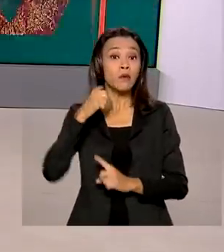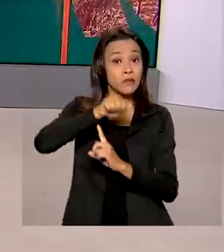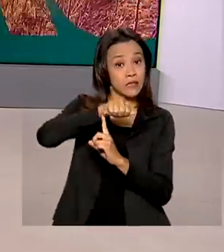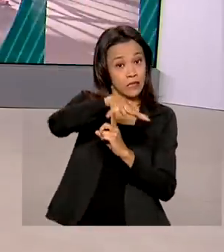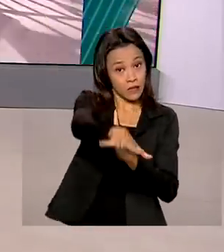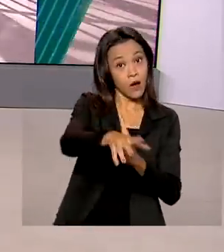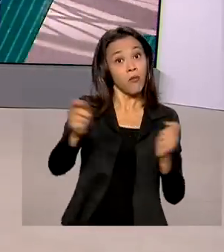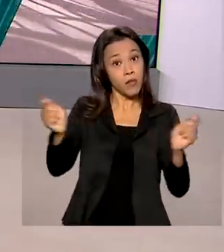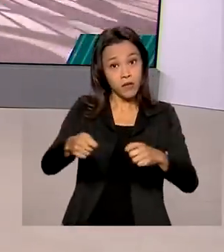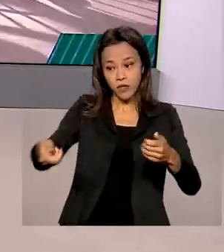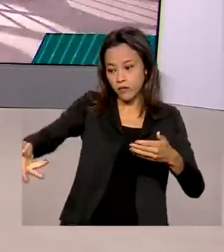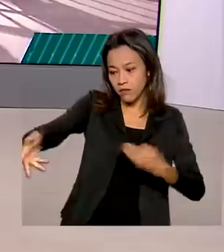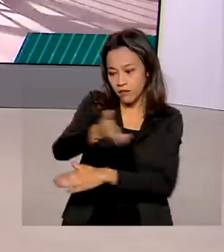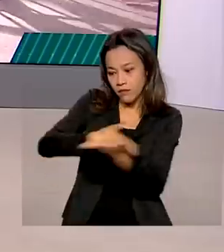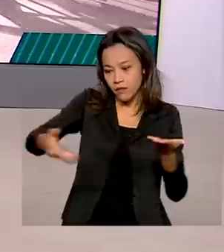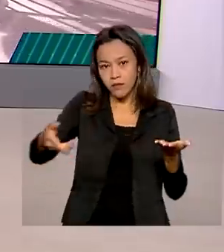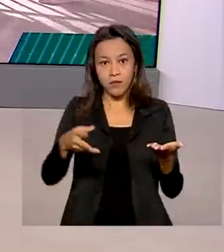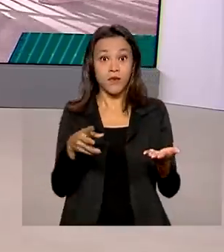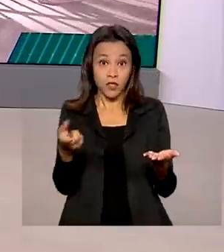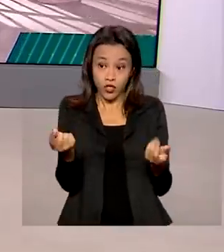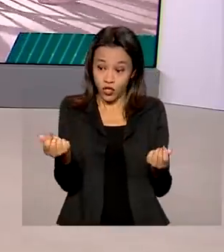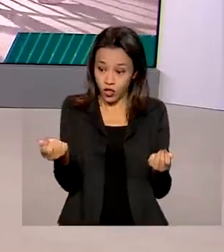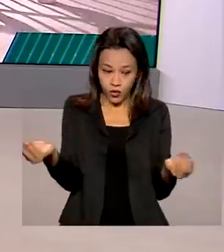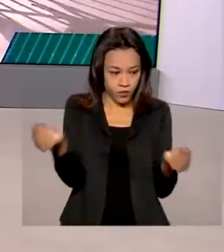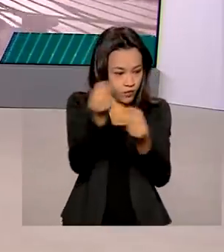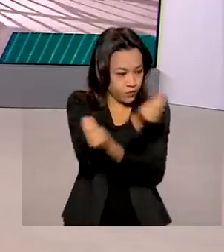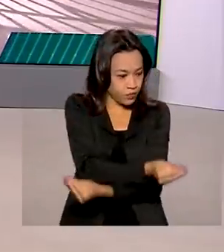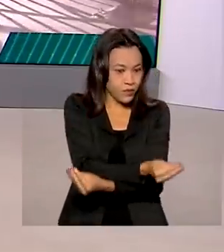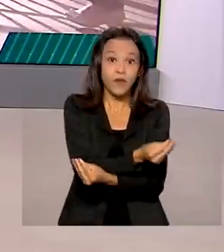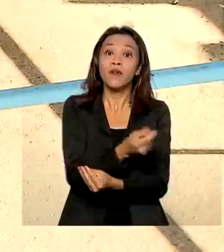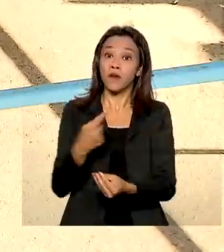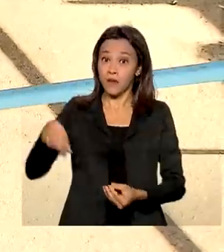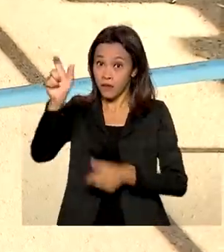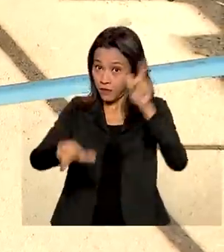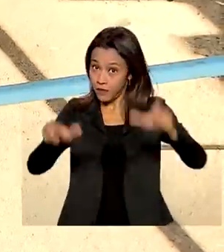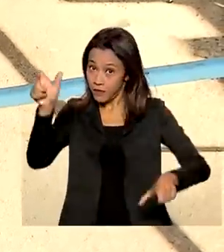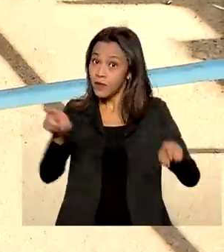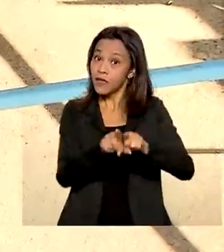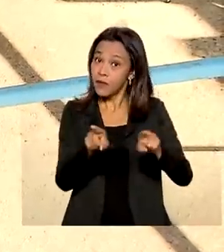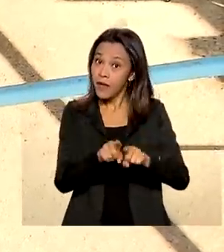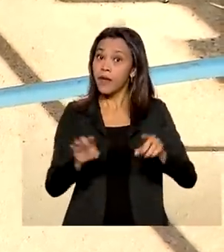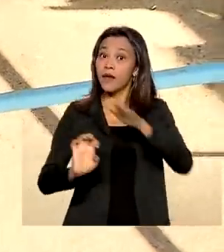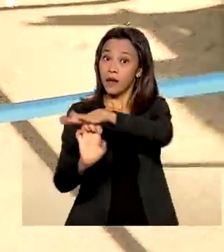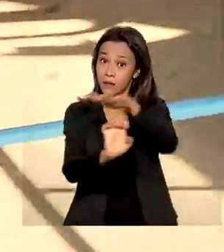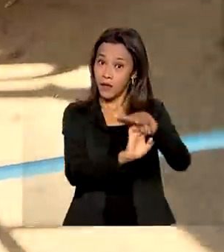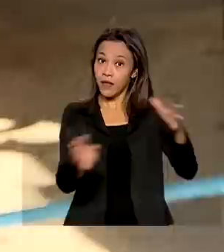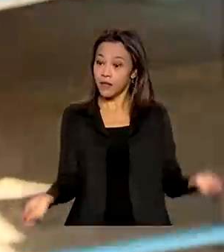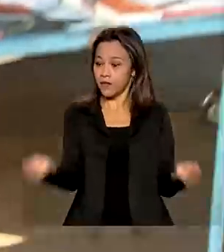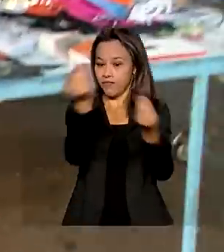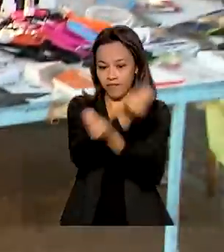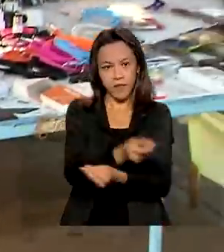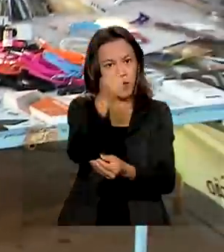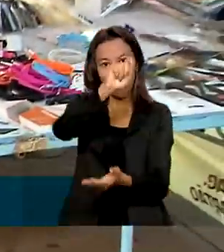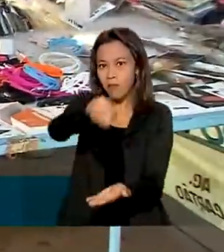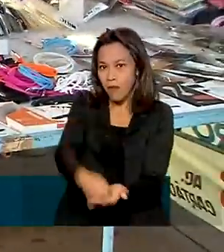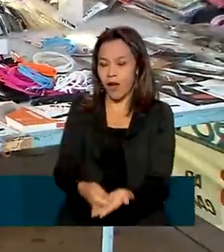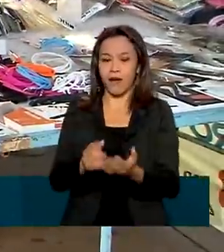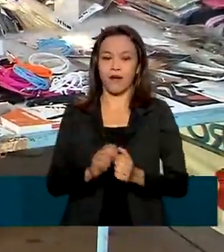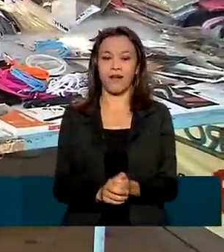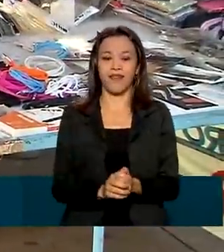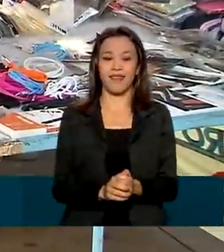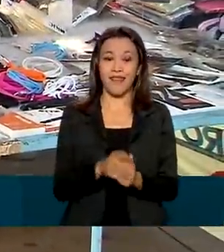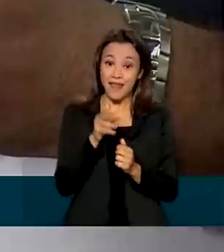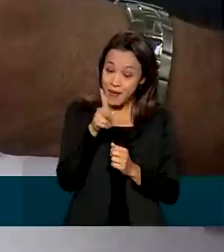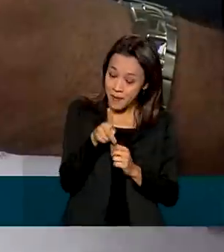transferência sem custos de dinheiro entre pessoas e empresas. PIX. As três letrinhas caíram no